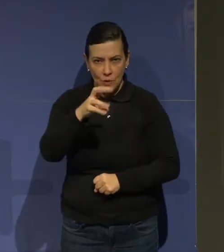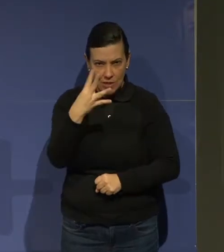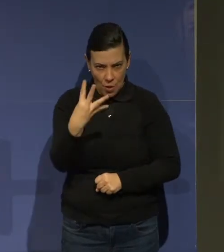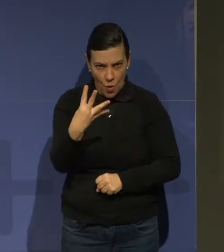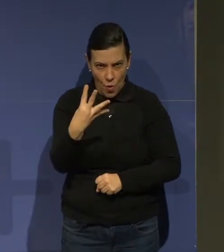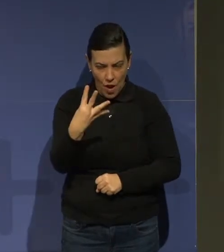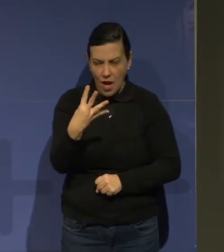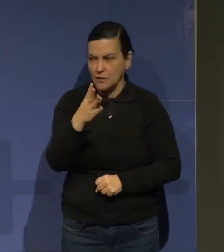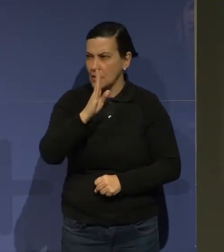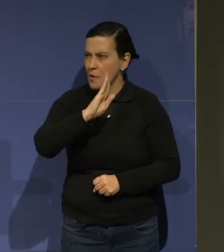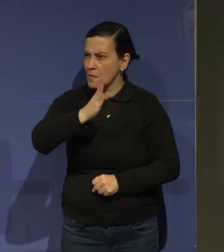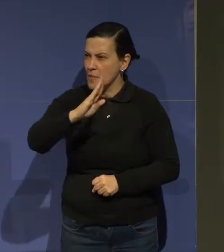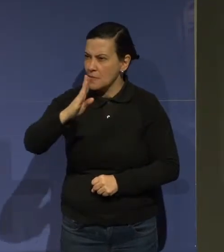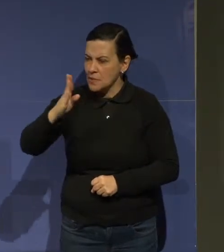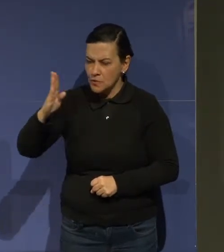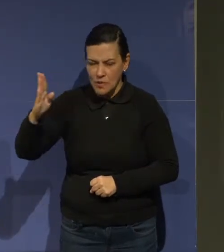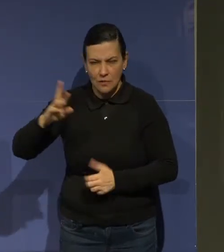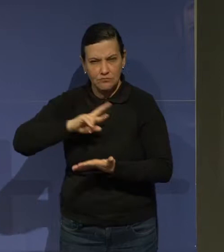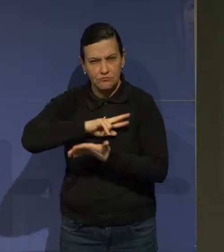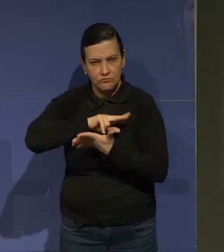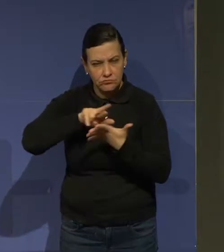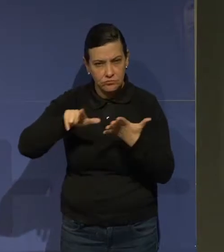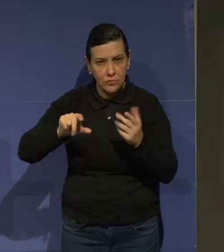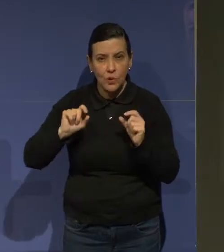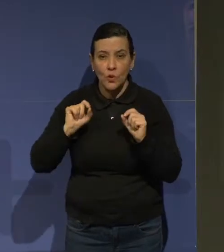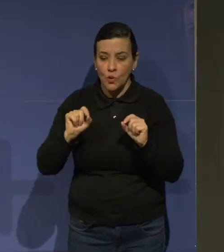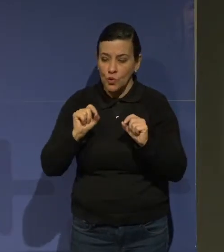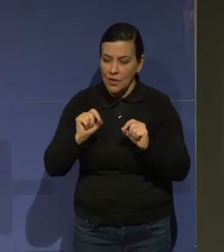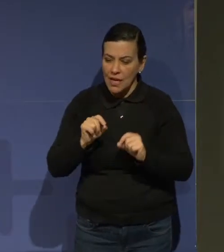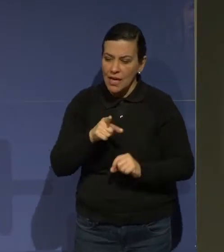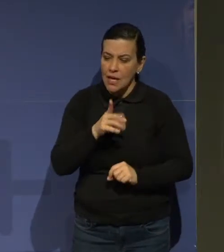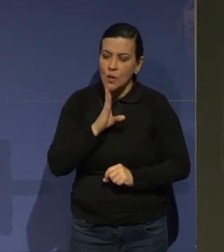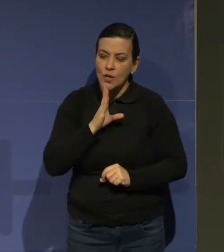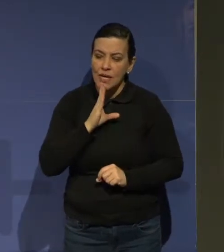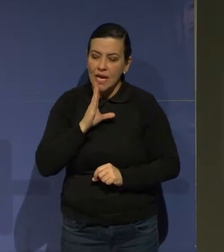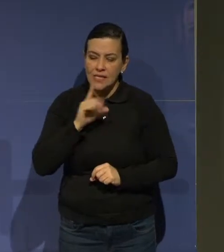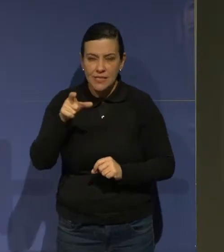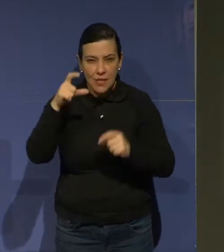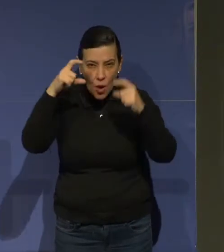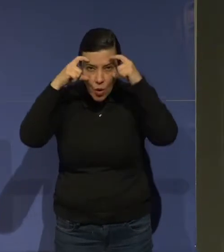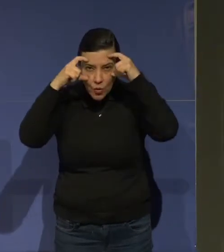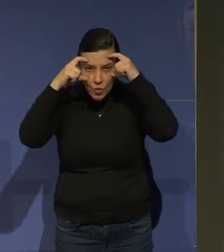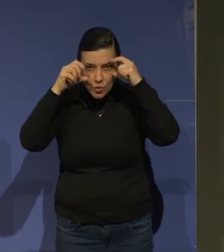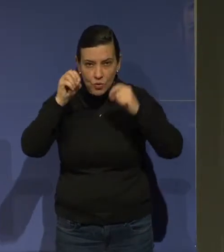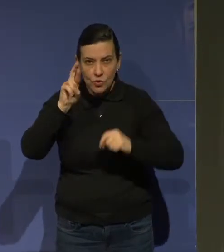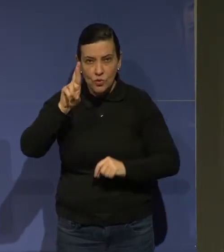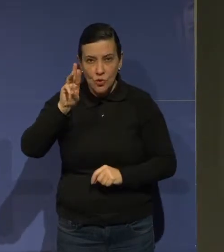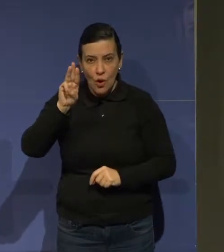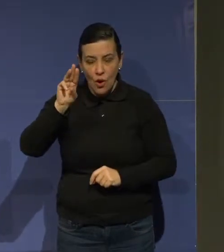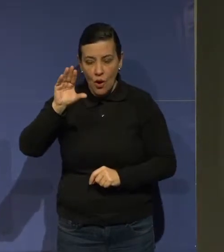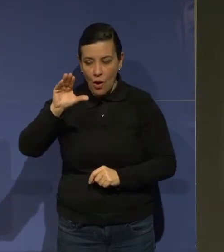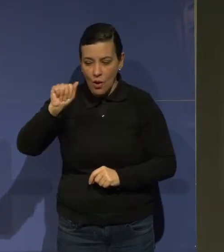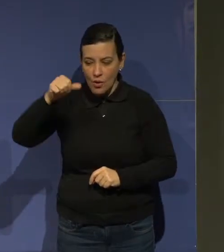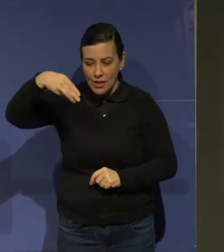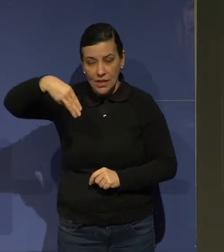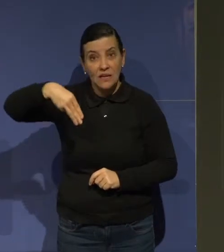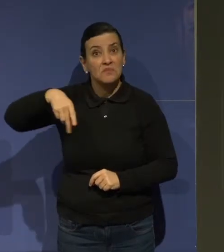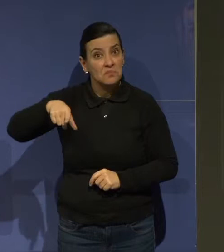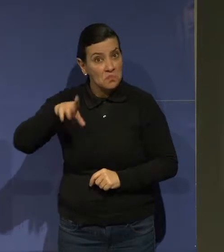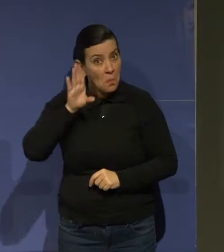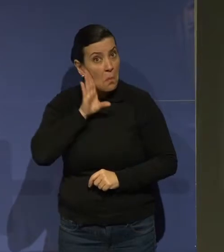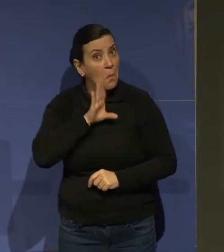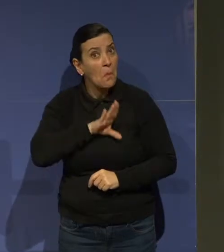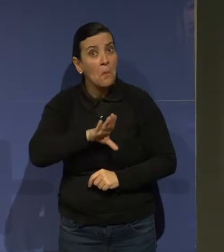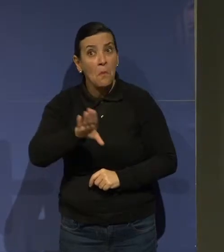me engano, e agora estão indo para os seres também. Esses óculos, não sei se vocês conhecem, são bem legais, são bem...